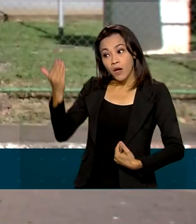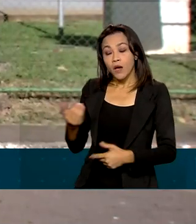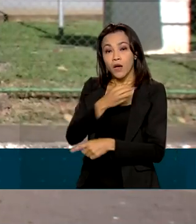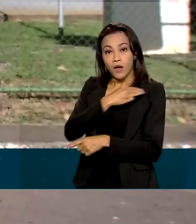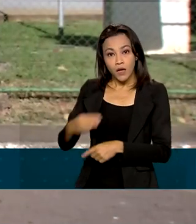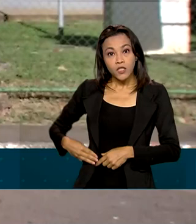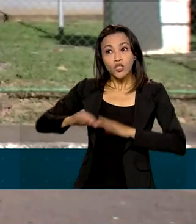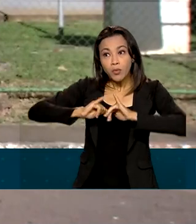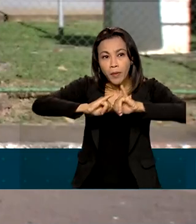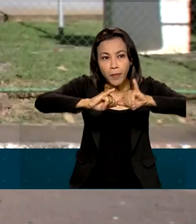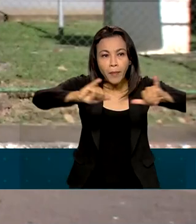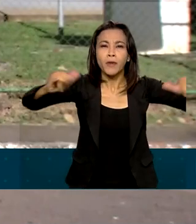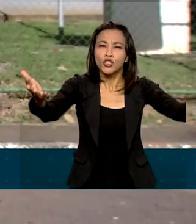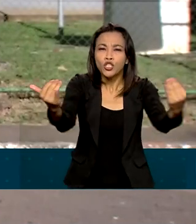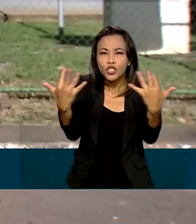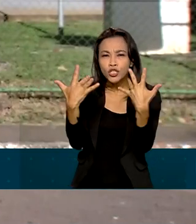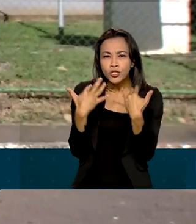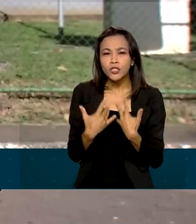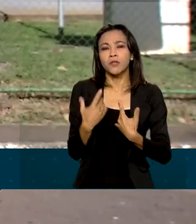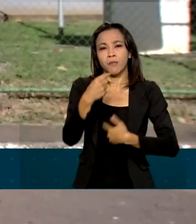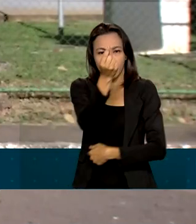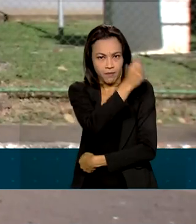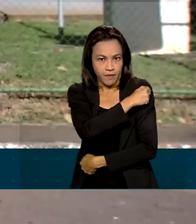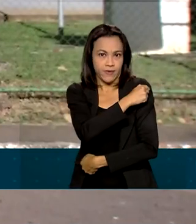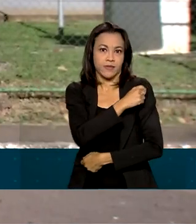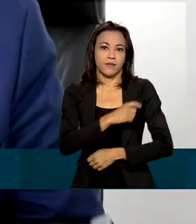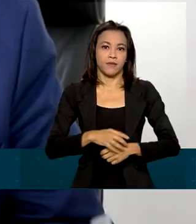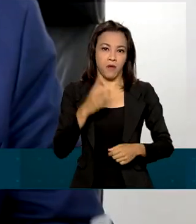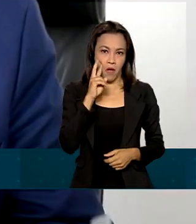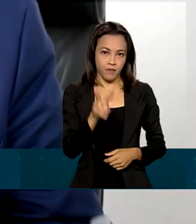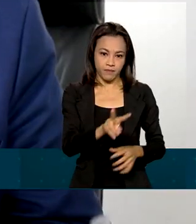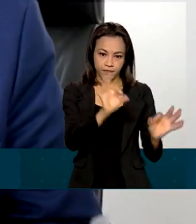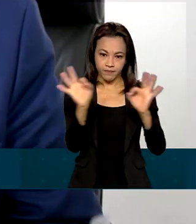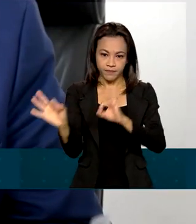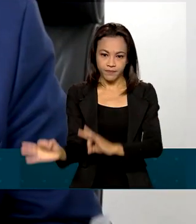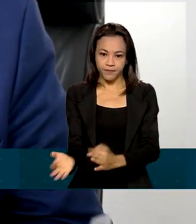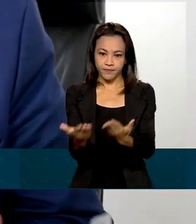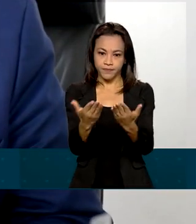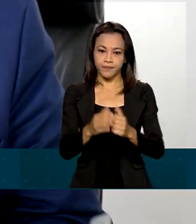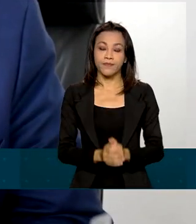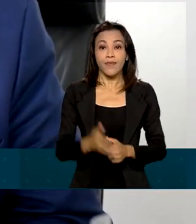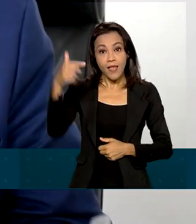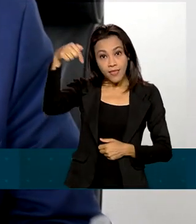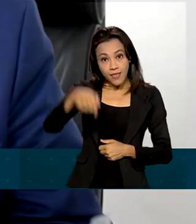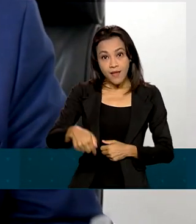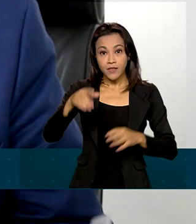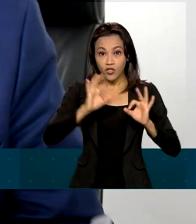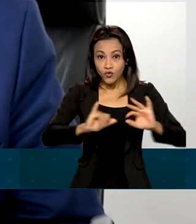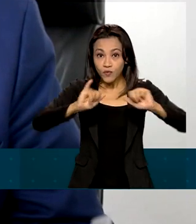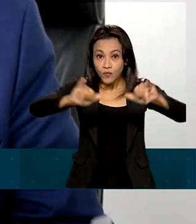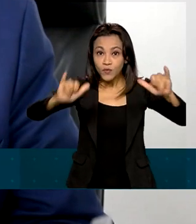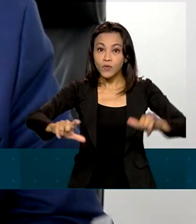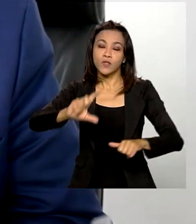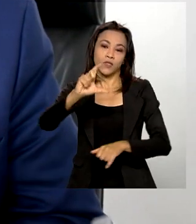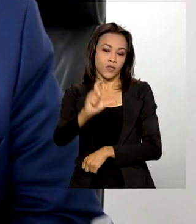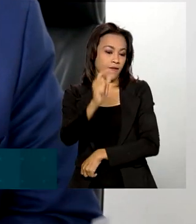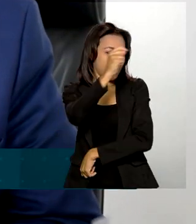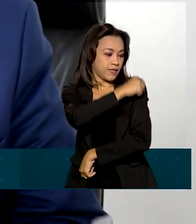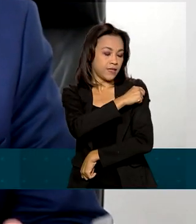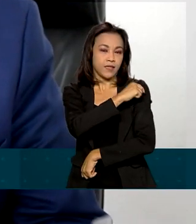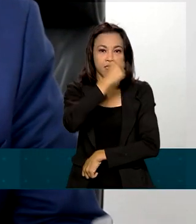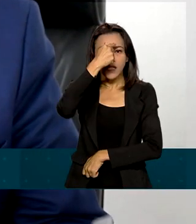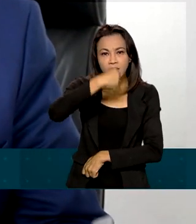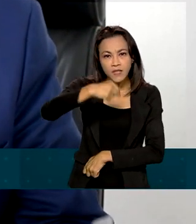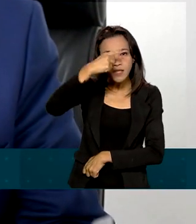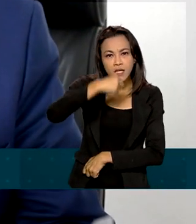população vá aos postos e tomem a vacina. Vamos ver. Nessa campanha aqui agora da vacinação da influência, não temos